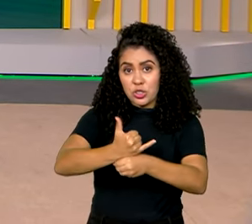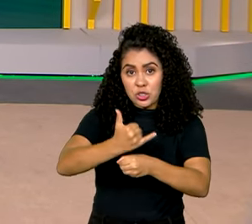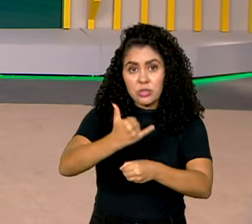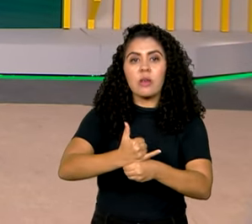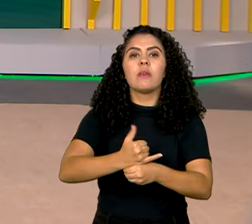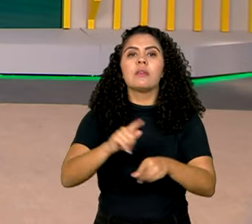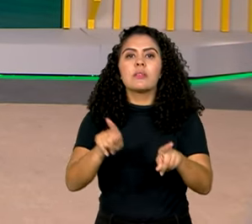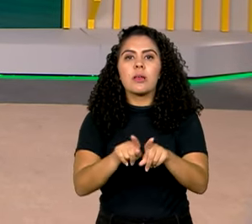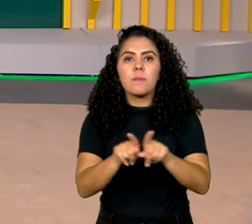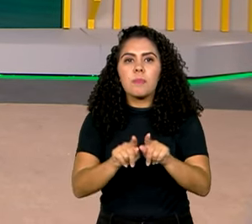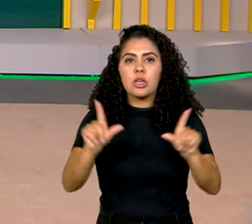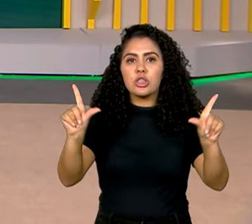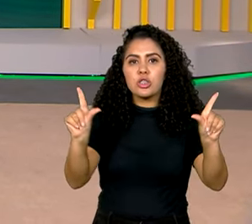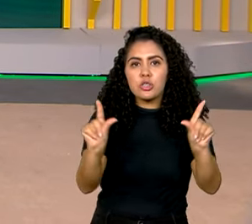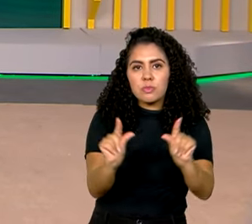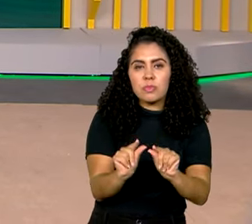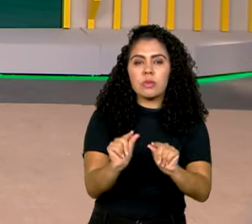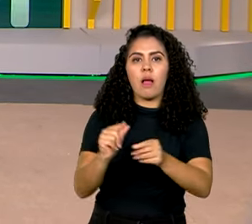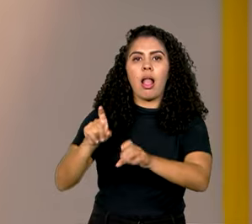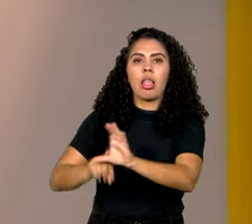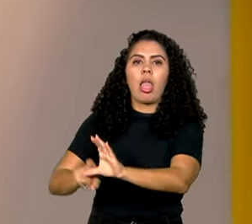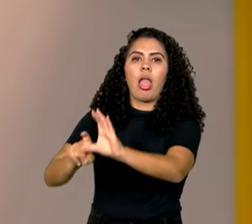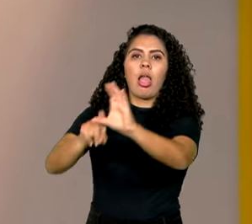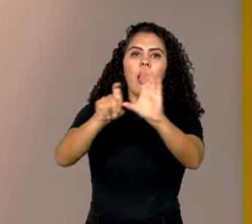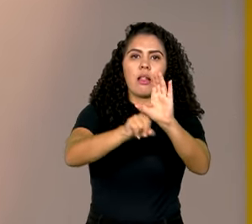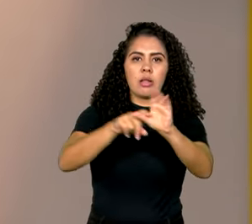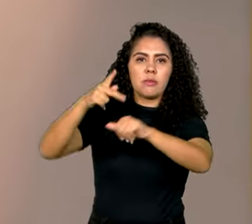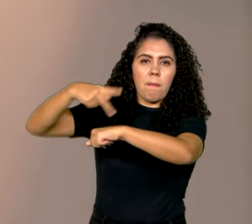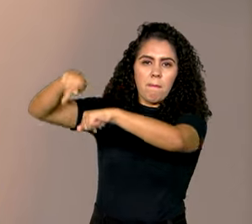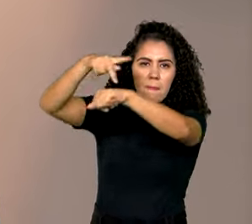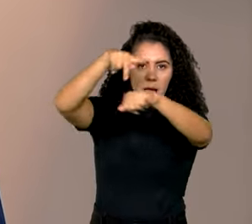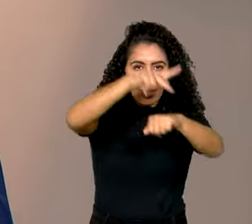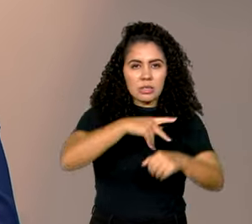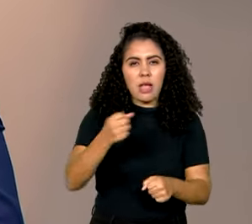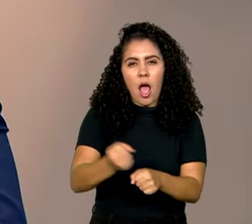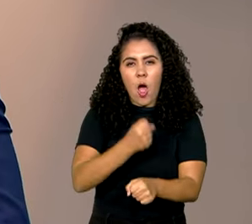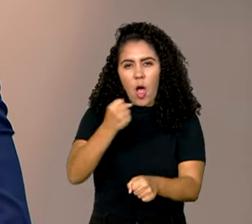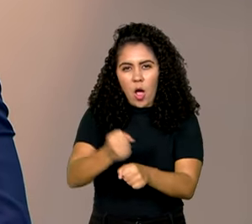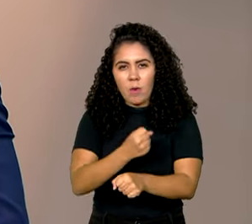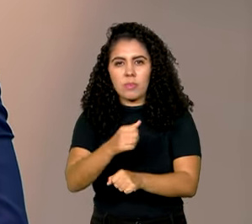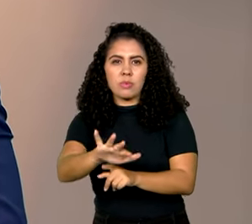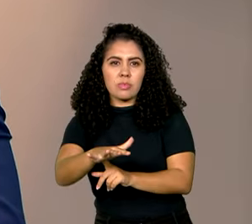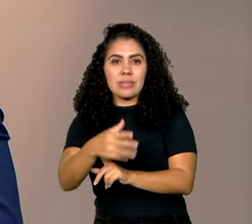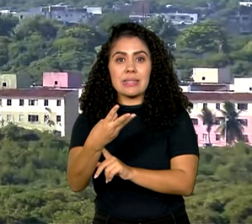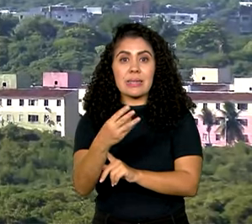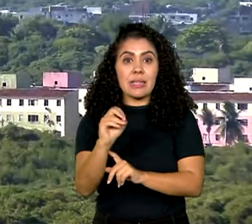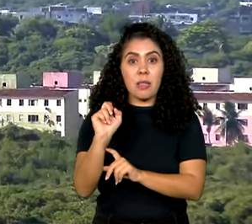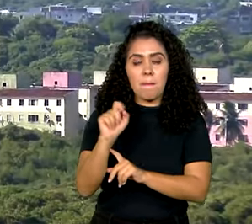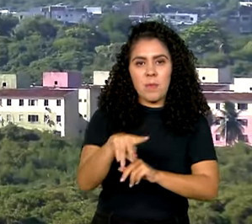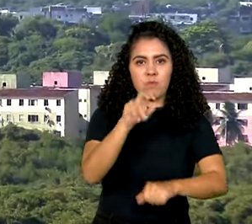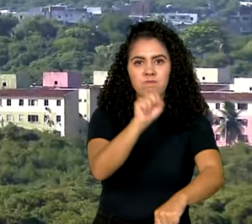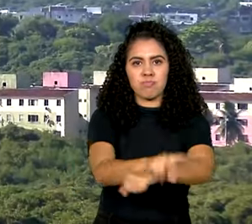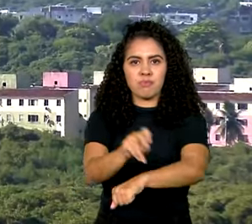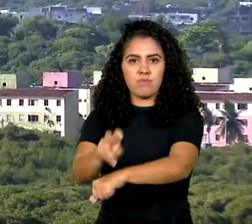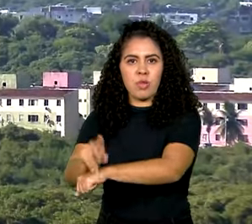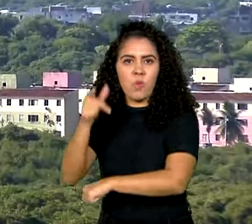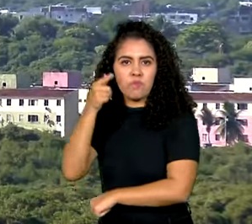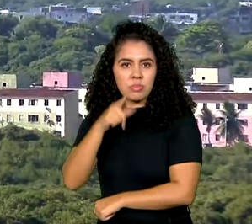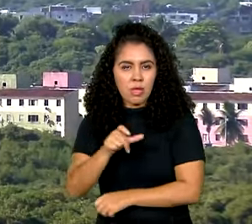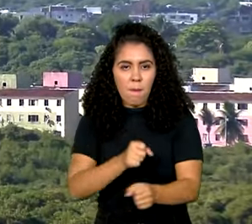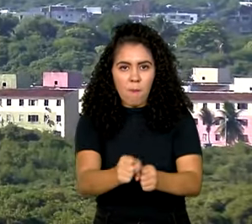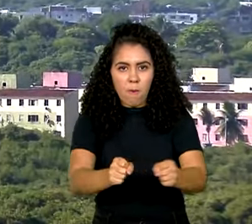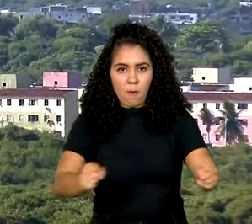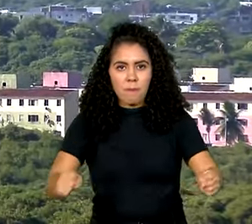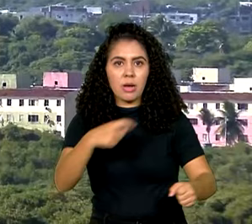diminuindo a dependência de outros países. A obra deve gerar 30 mil empregos. Tornar o Brasil